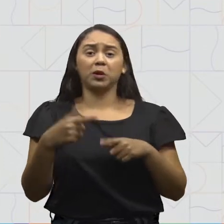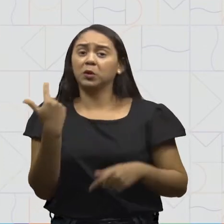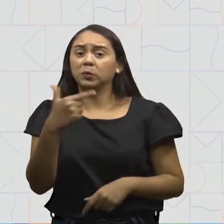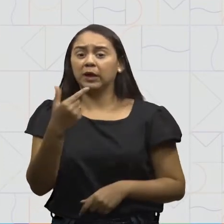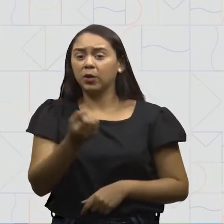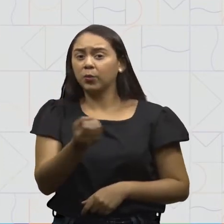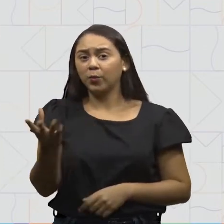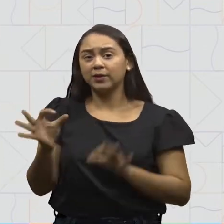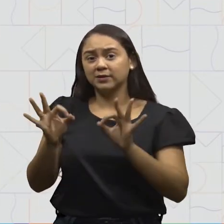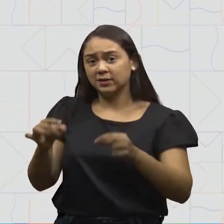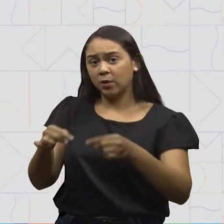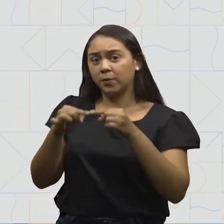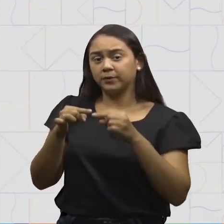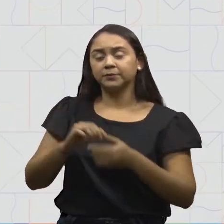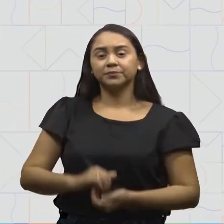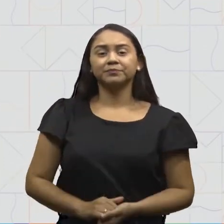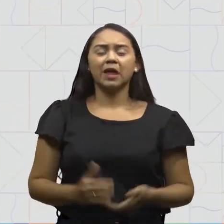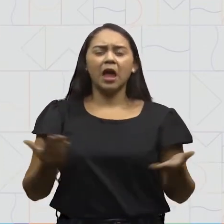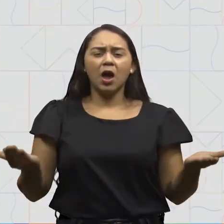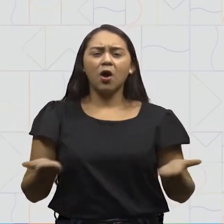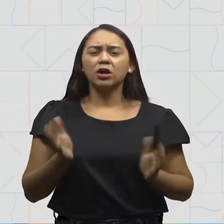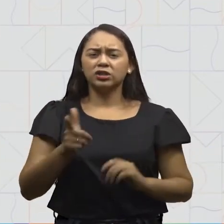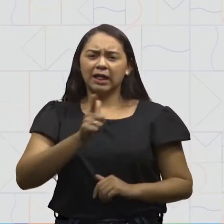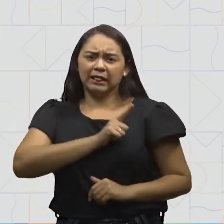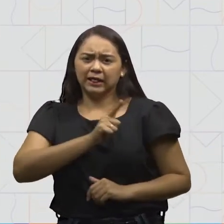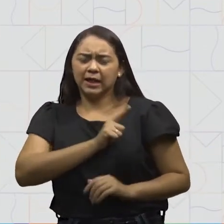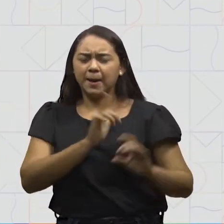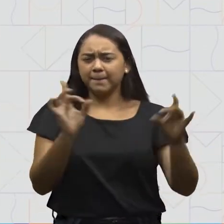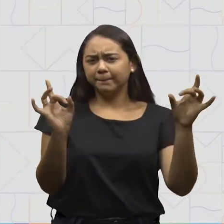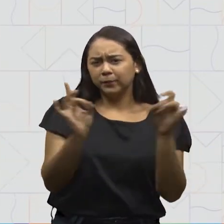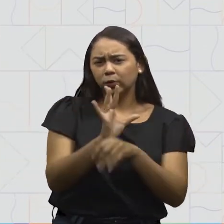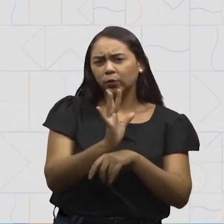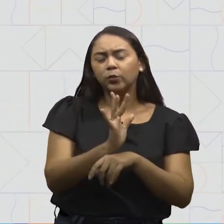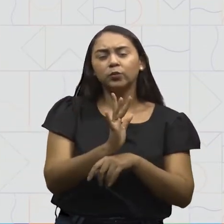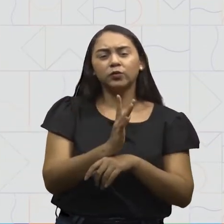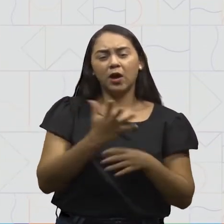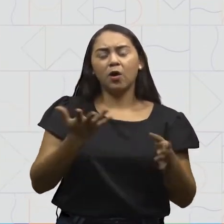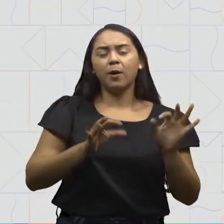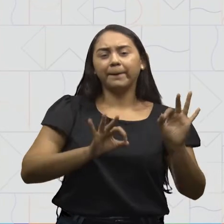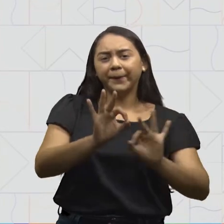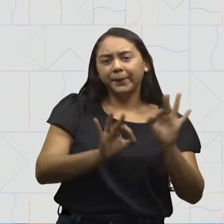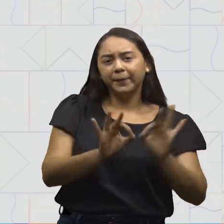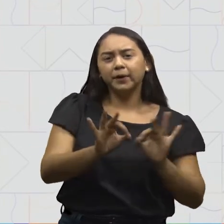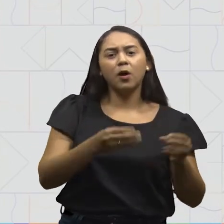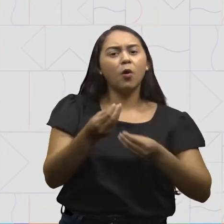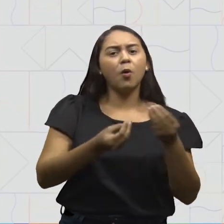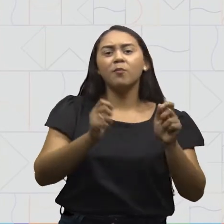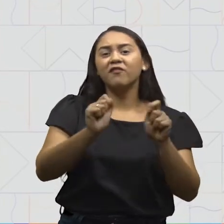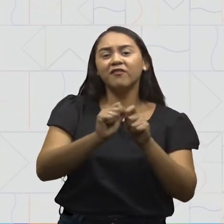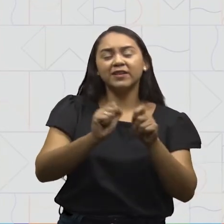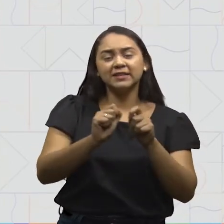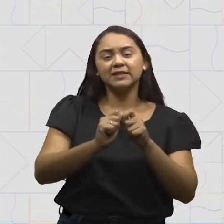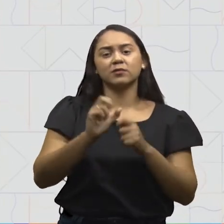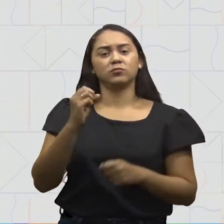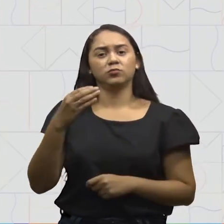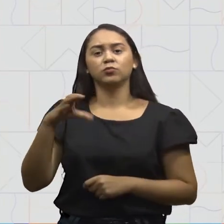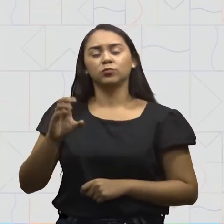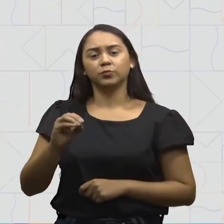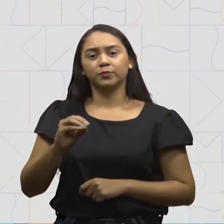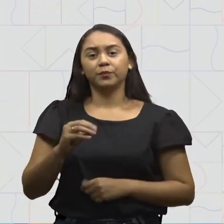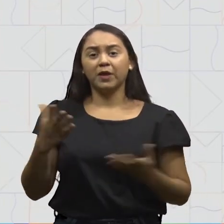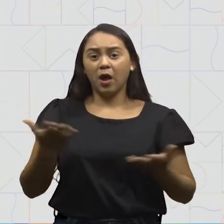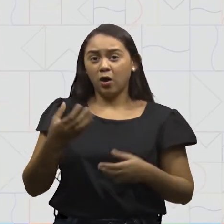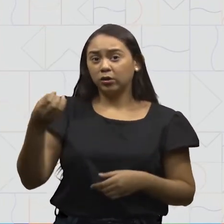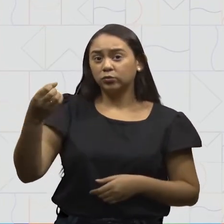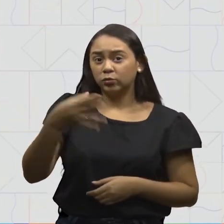necessária. Agora que já providenciei, vou preparar o suco e para essa nova